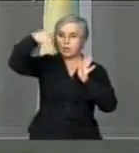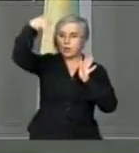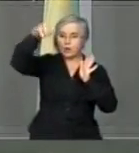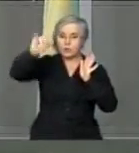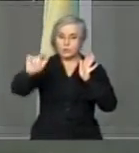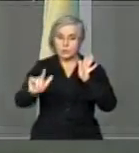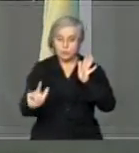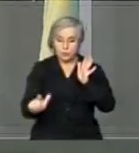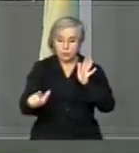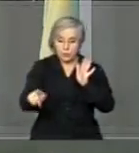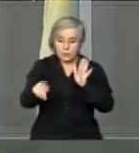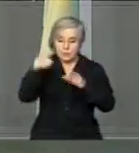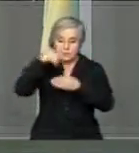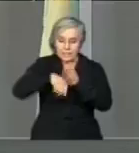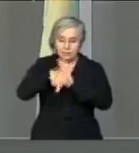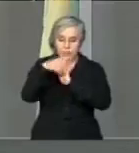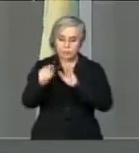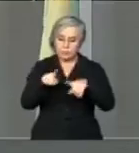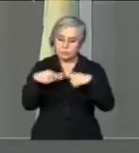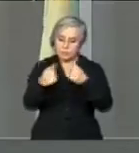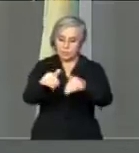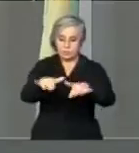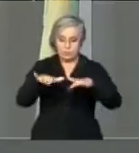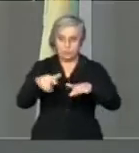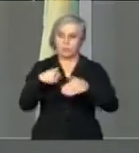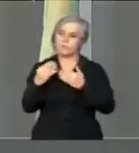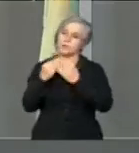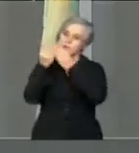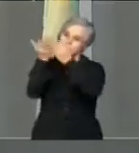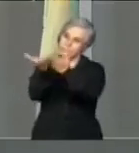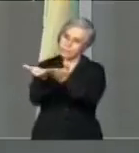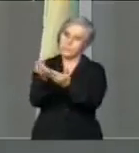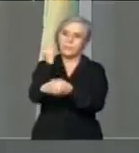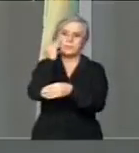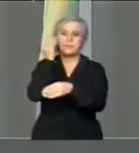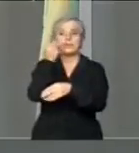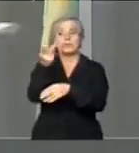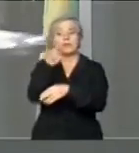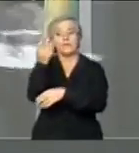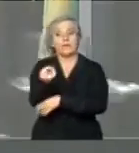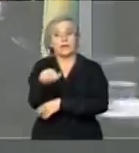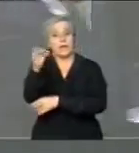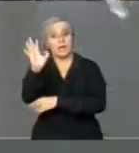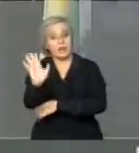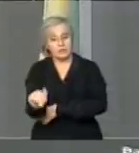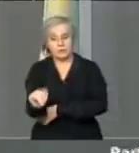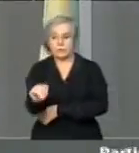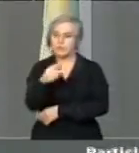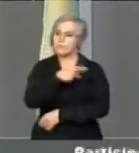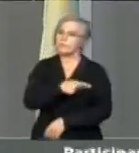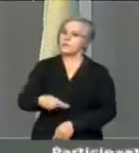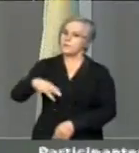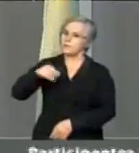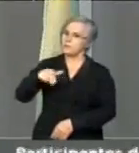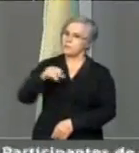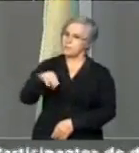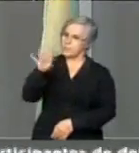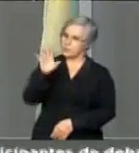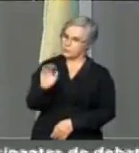na sessão. Levei o caso à mesa, tentei falar por várias vezes. O presidente Manato ficou